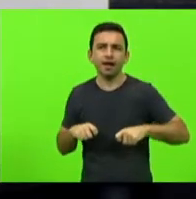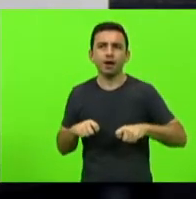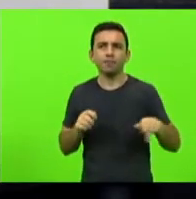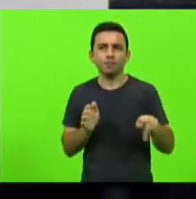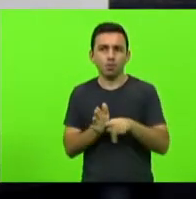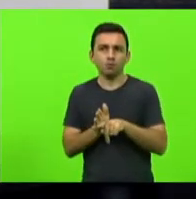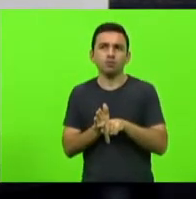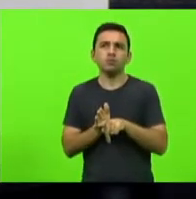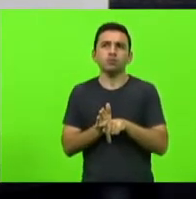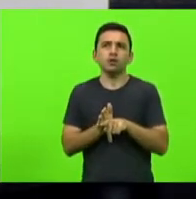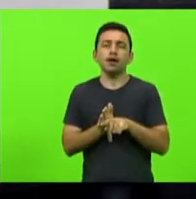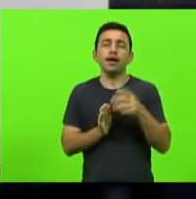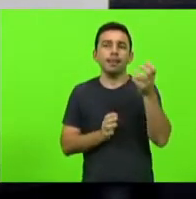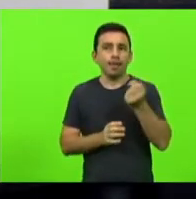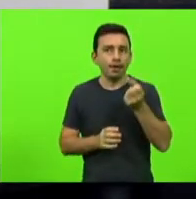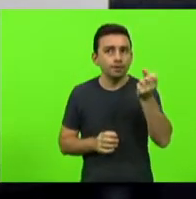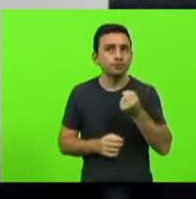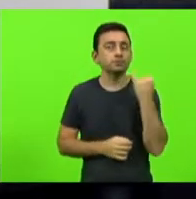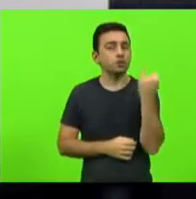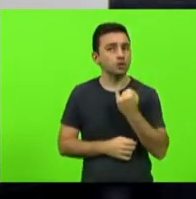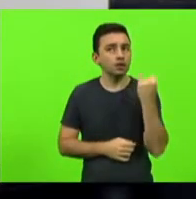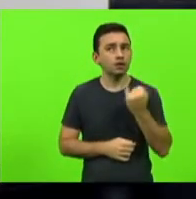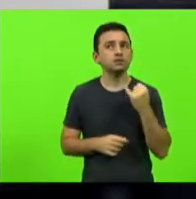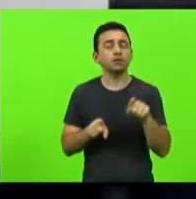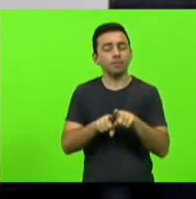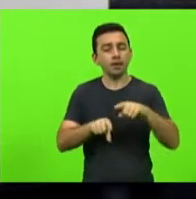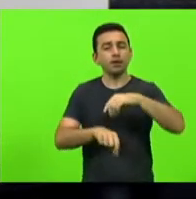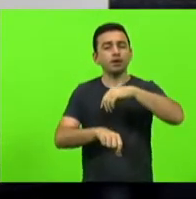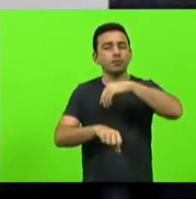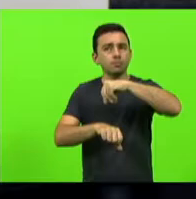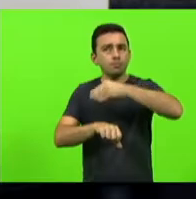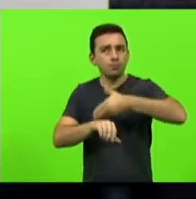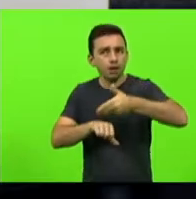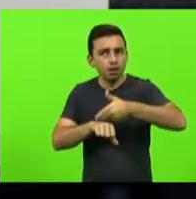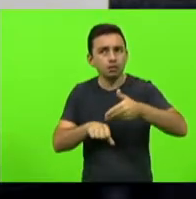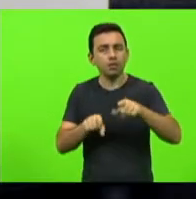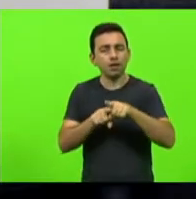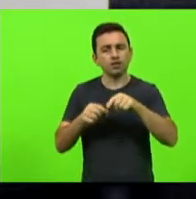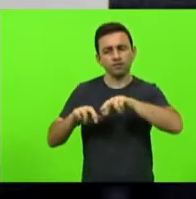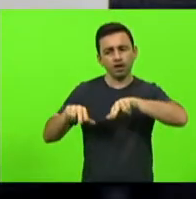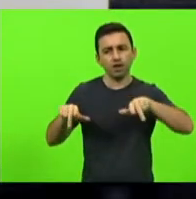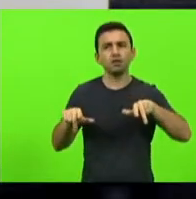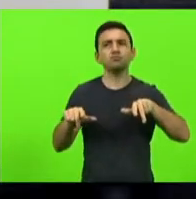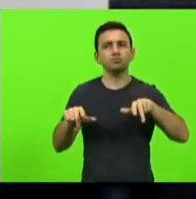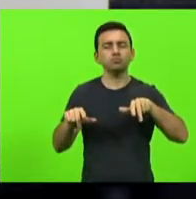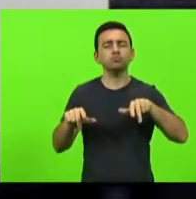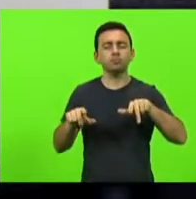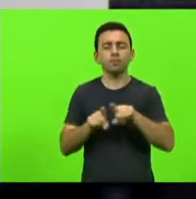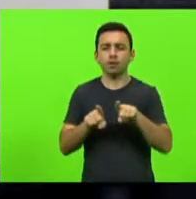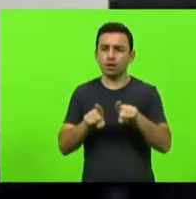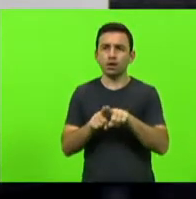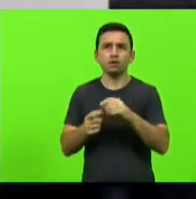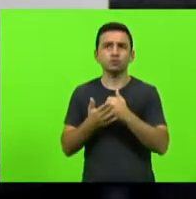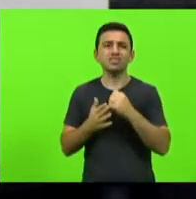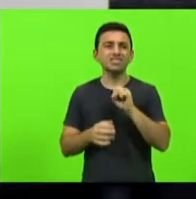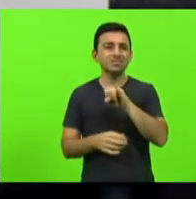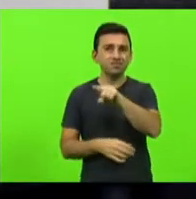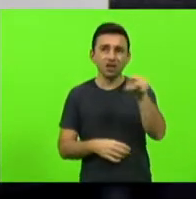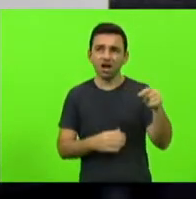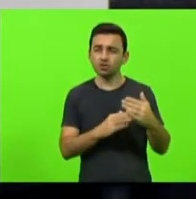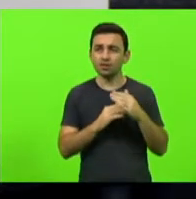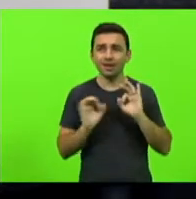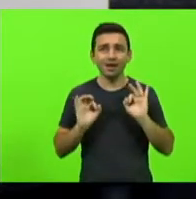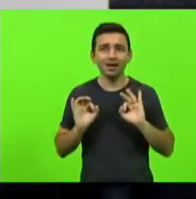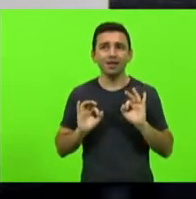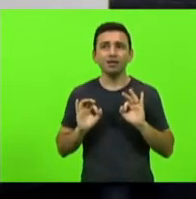um instrumento importante de Santa Catarina e o trigo e seus derivados também são sem ajuda a gente dificulta o brasileiro